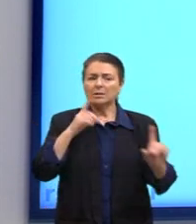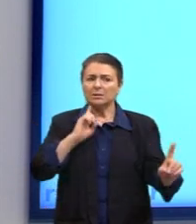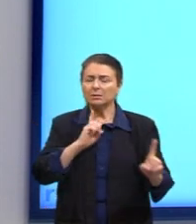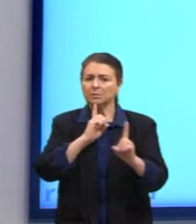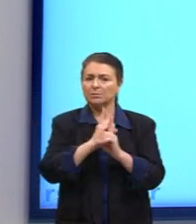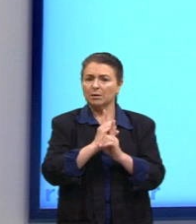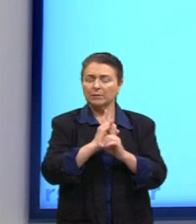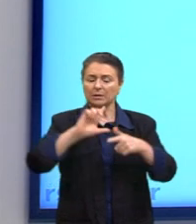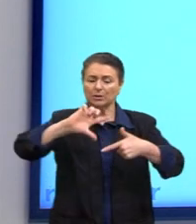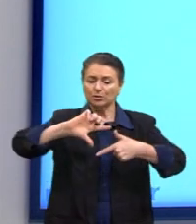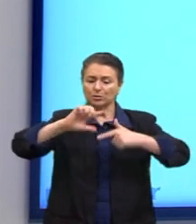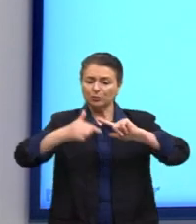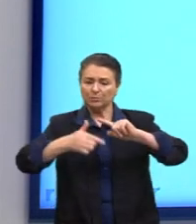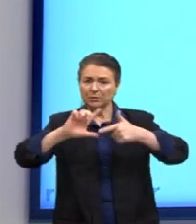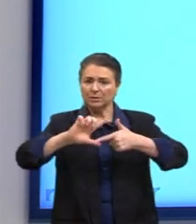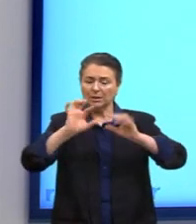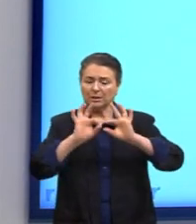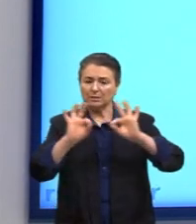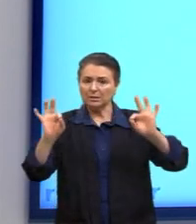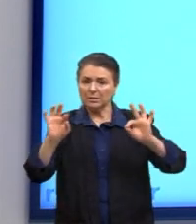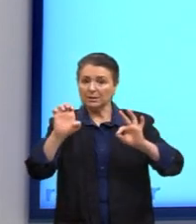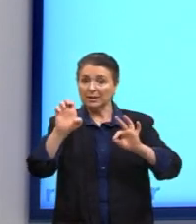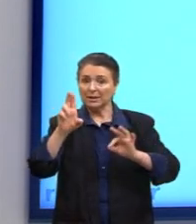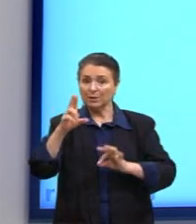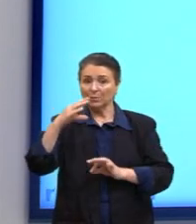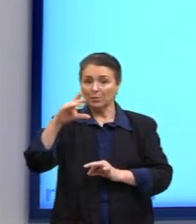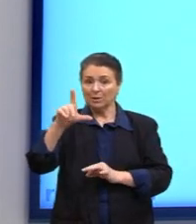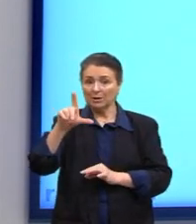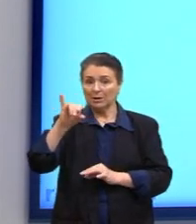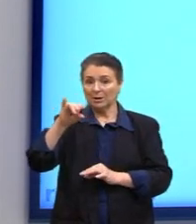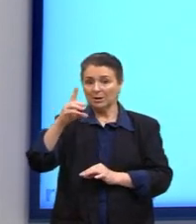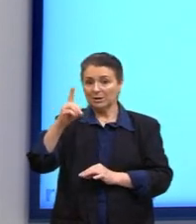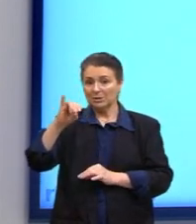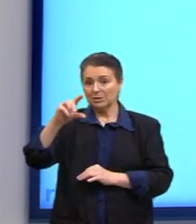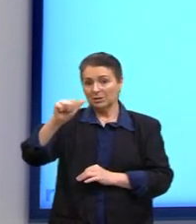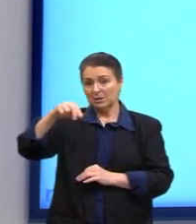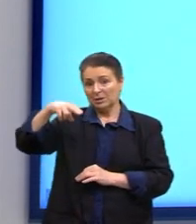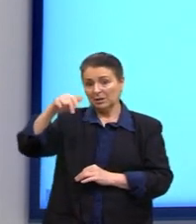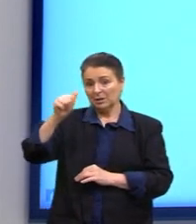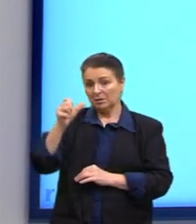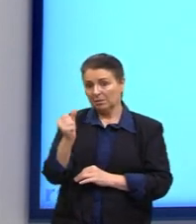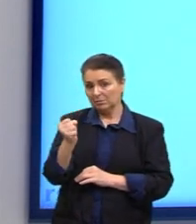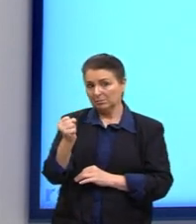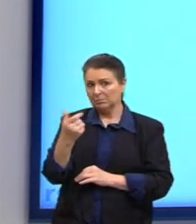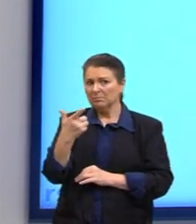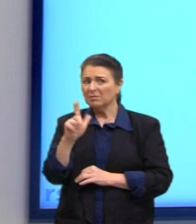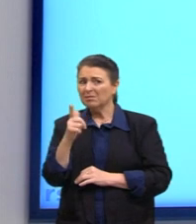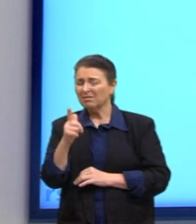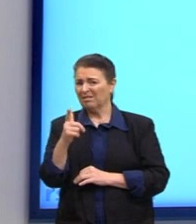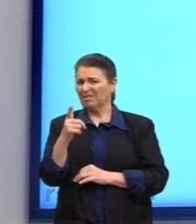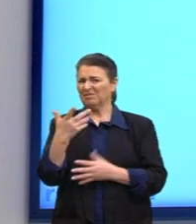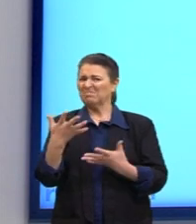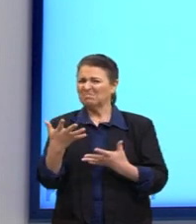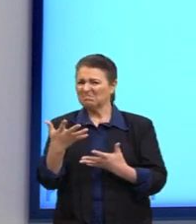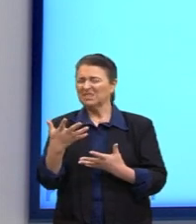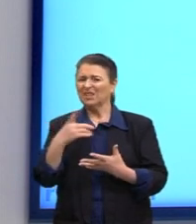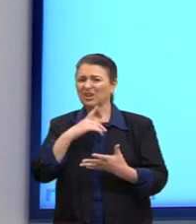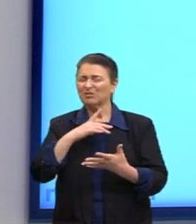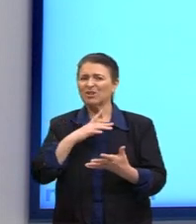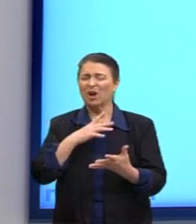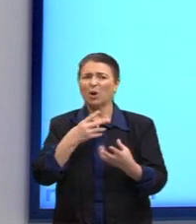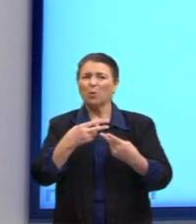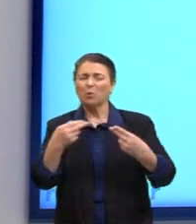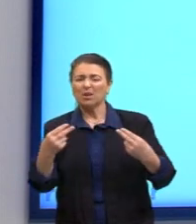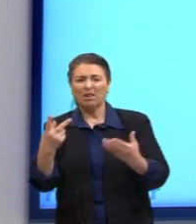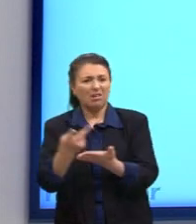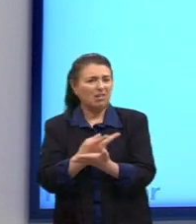que essa geometria, essas linhas euclidianas não eram tanto como ele havia prometido. Havia falhas na teoria deles.